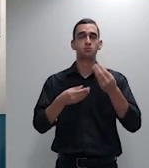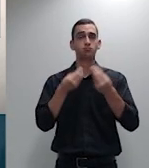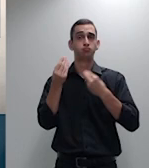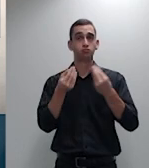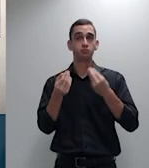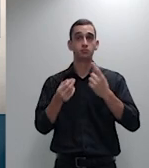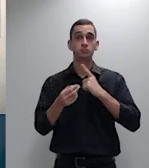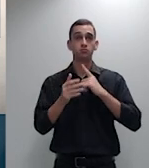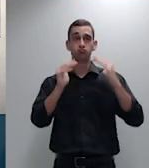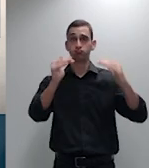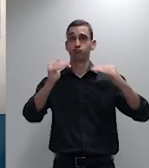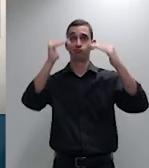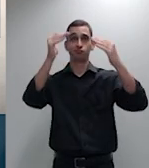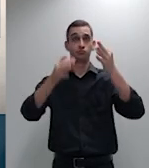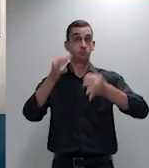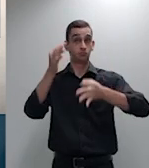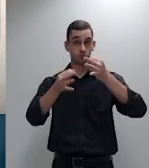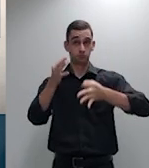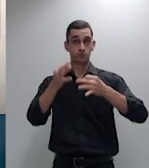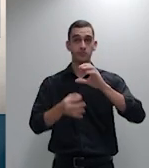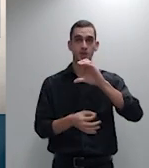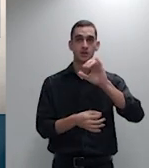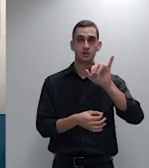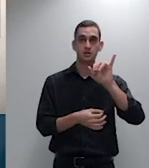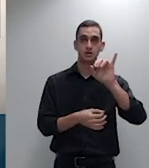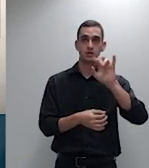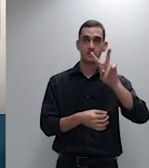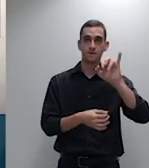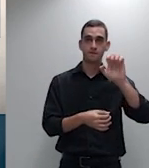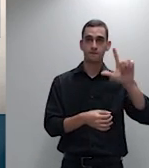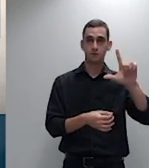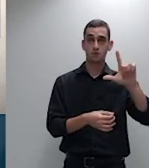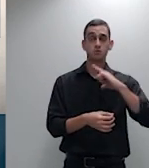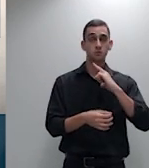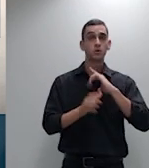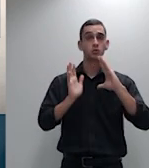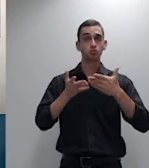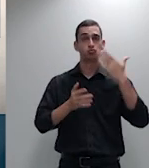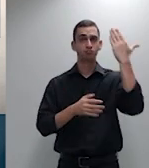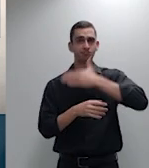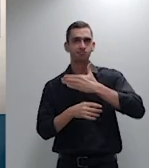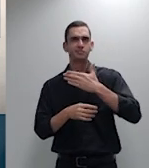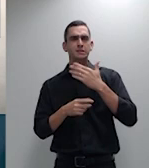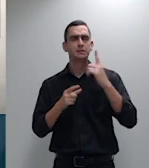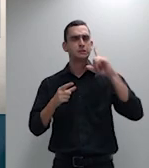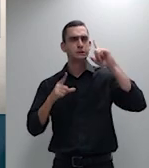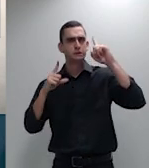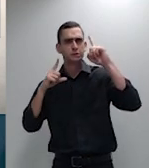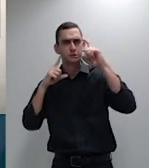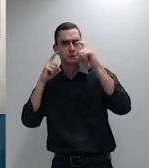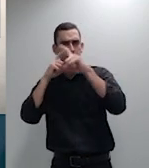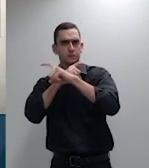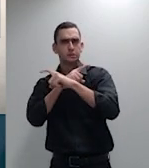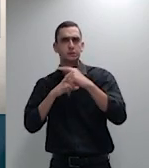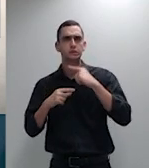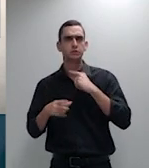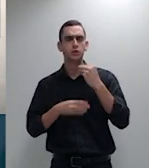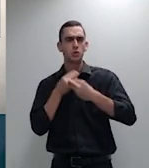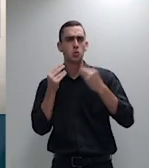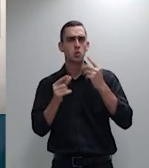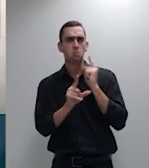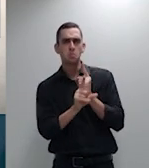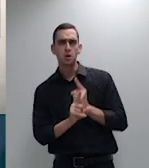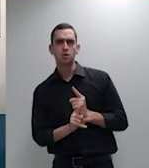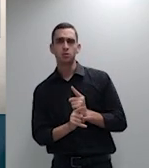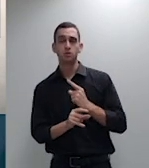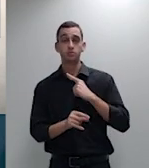complexidade dessa prova por sua vez do lado das operadoras a sua América Saúde manifestou uma